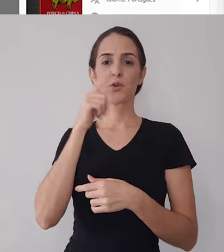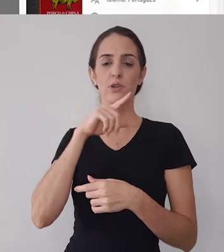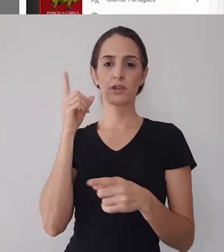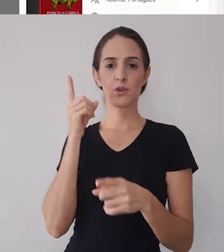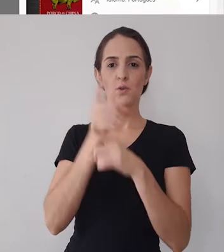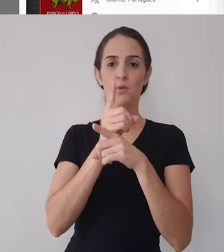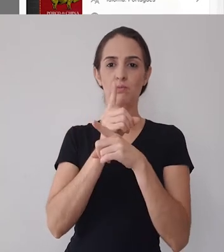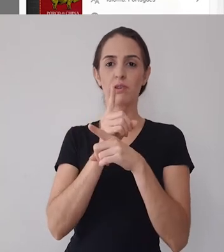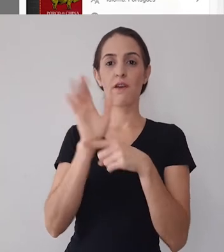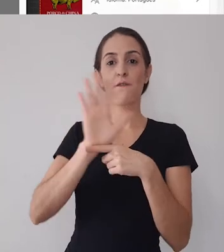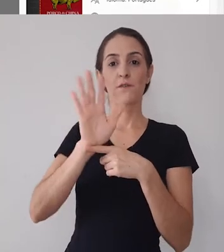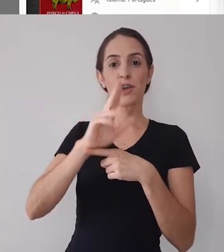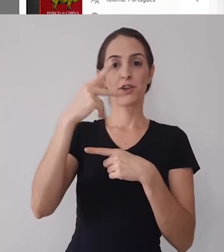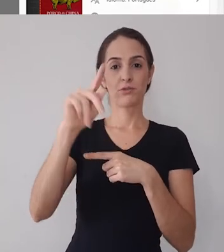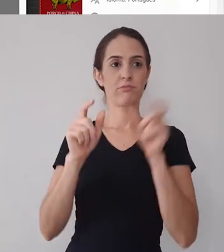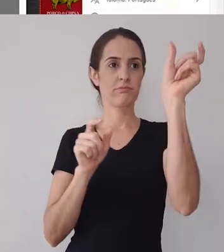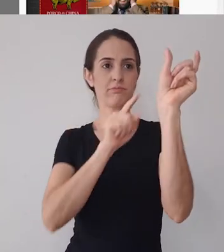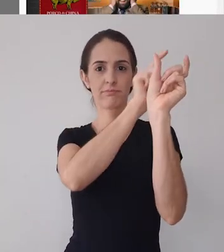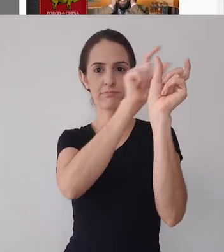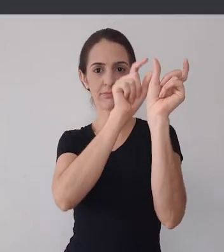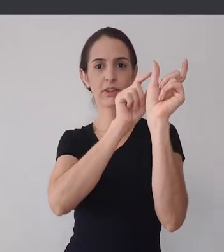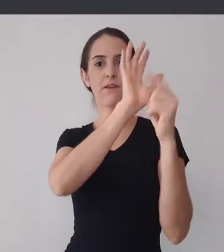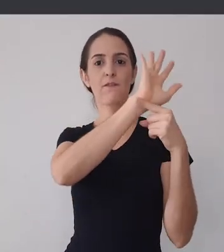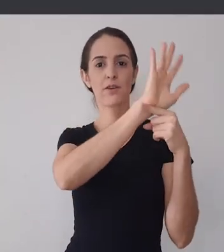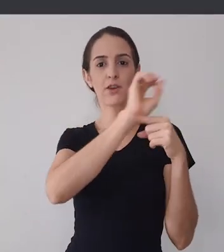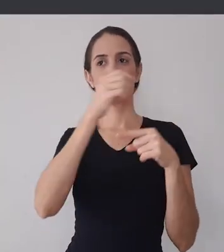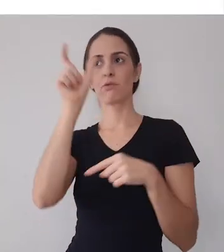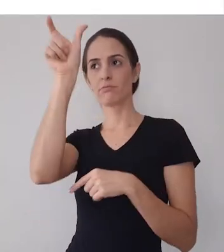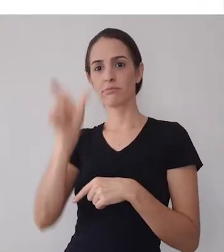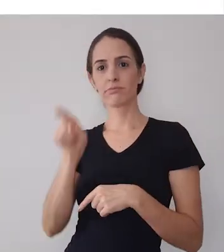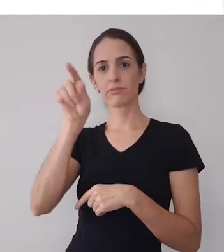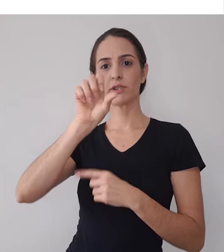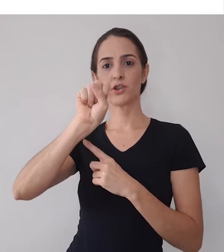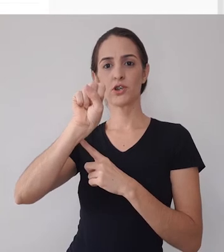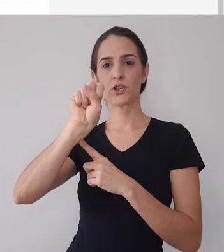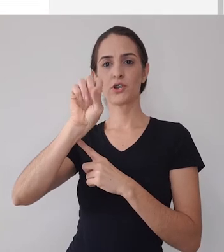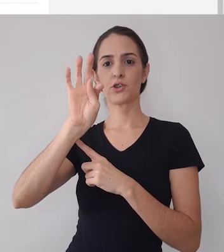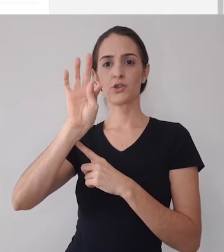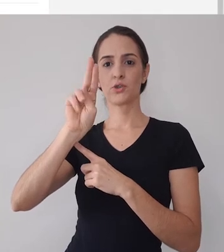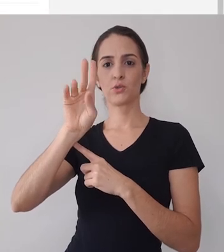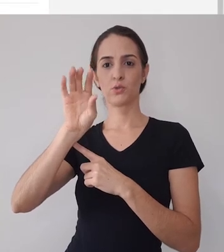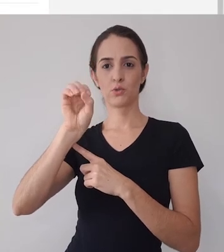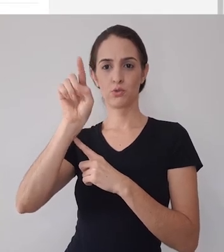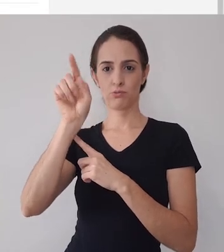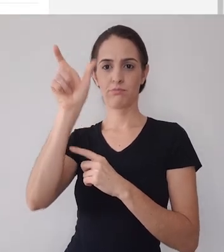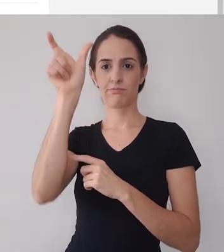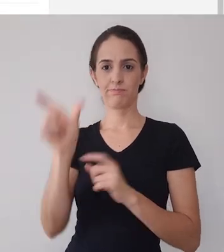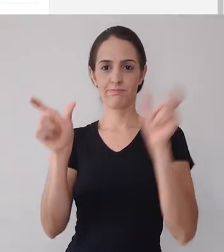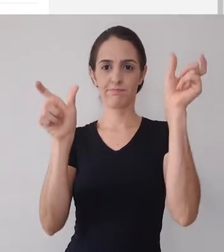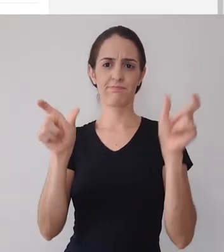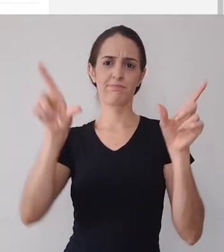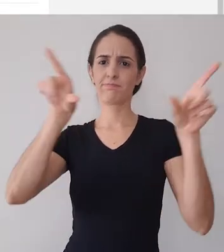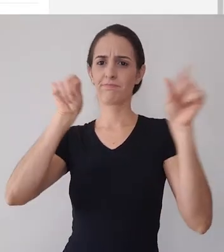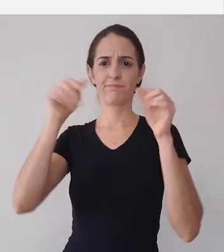chegar aonde estão os seus vídeos então aqui vamos entrar no youtube estúdio bom uma vez que a gente acessa o youtube